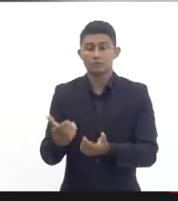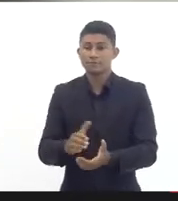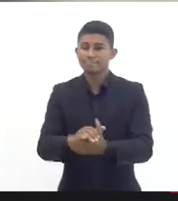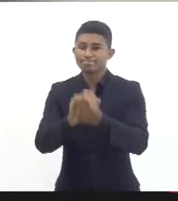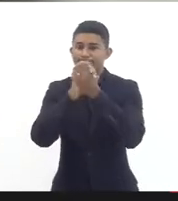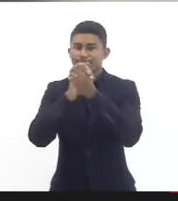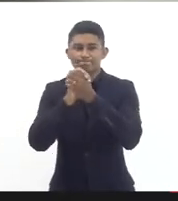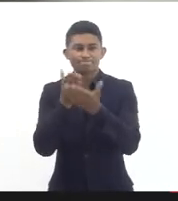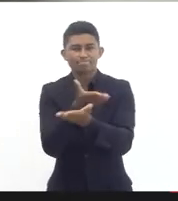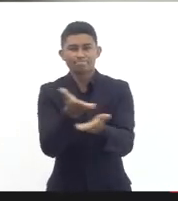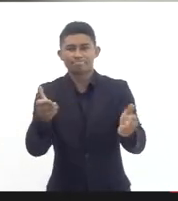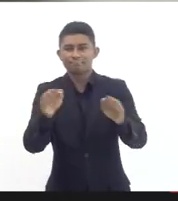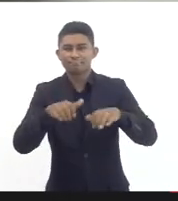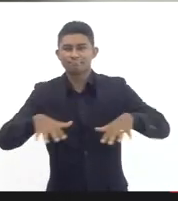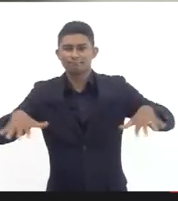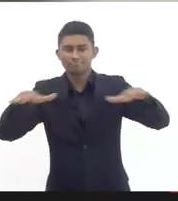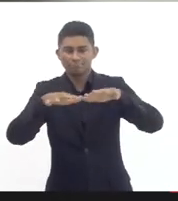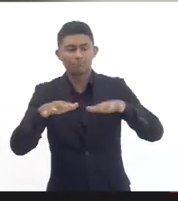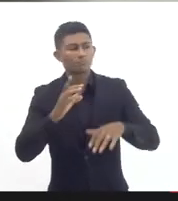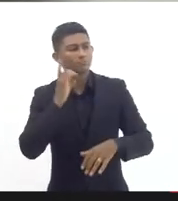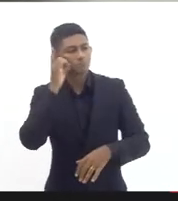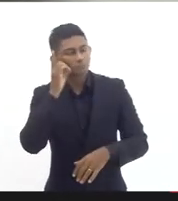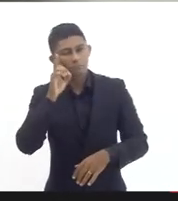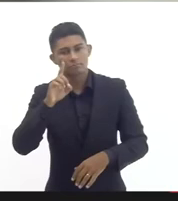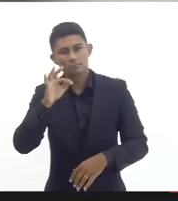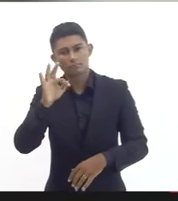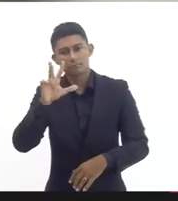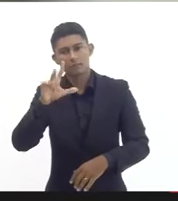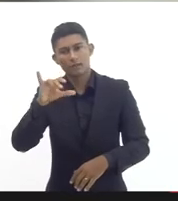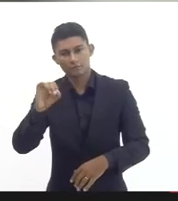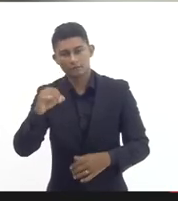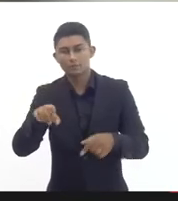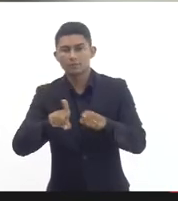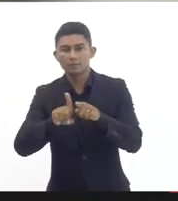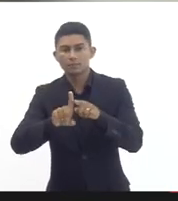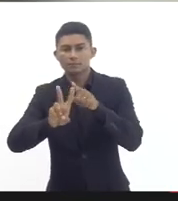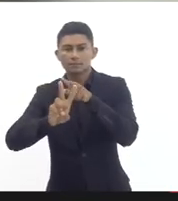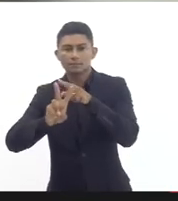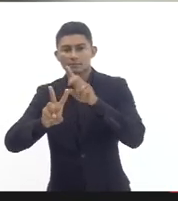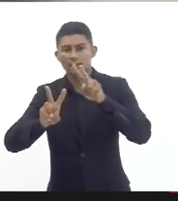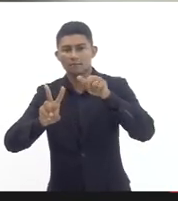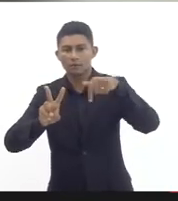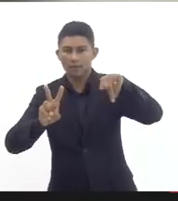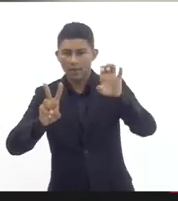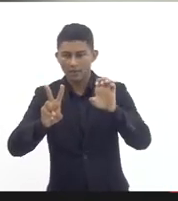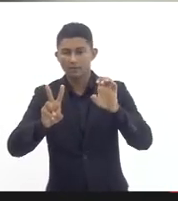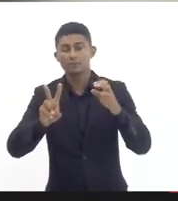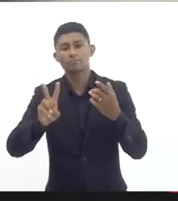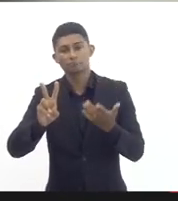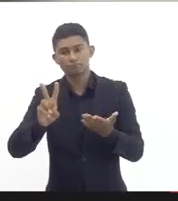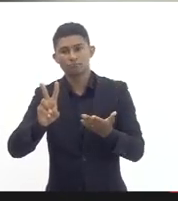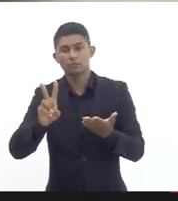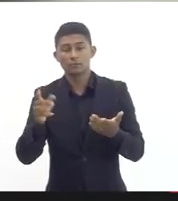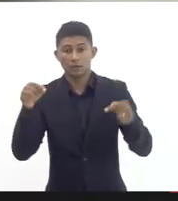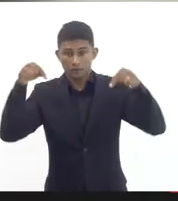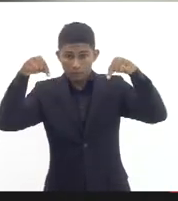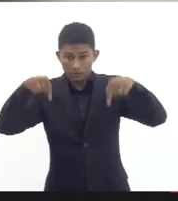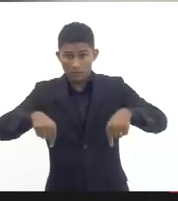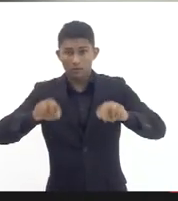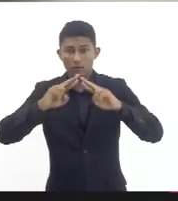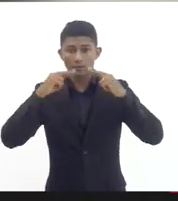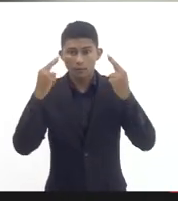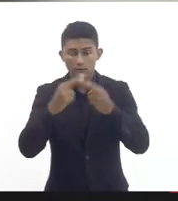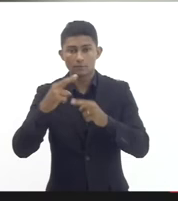figura dos deputados Cláudio Serafini e Valdai Carneiro dizer que essa audiência pública está sendo muito importante para a